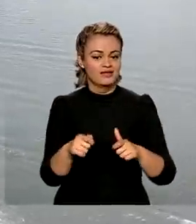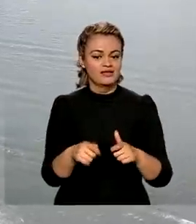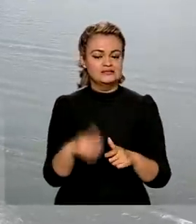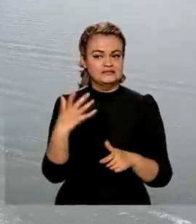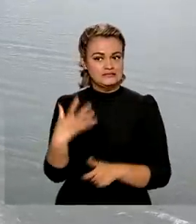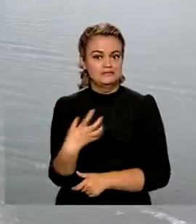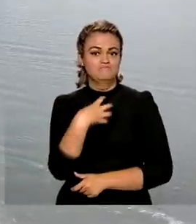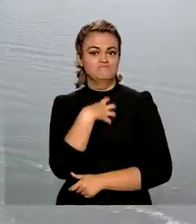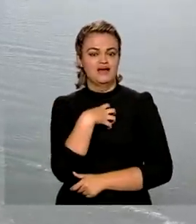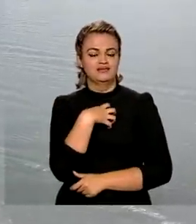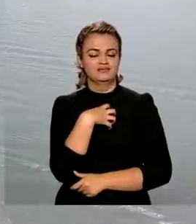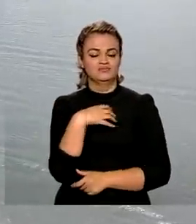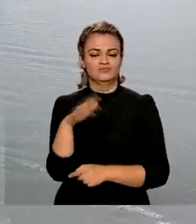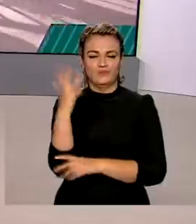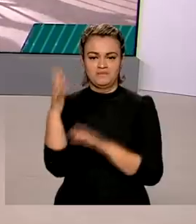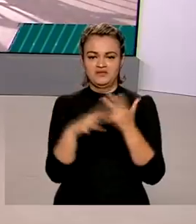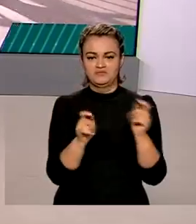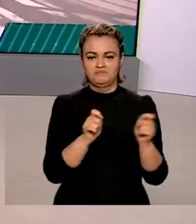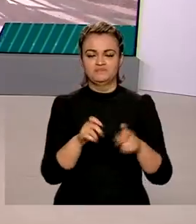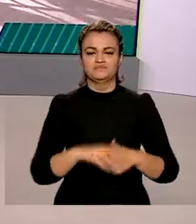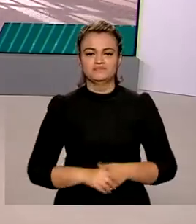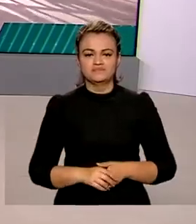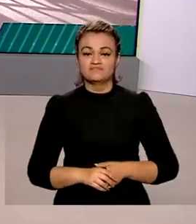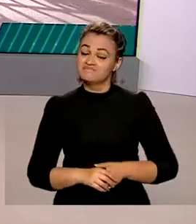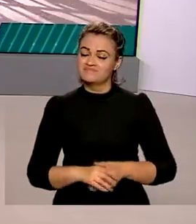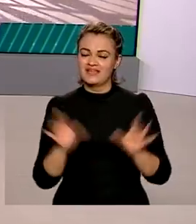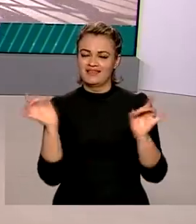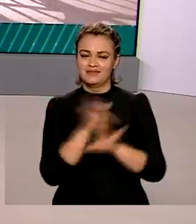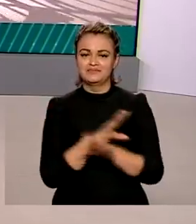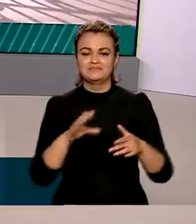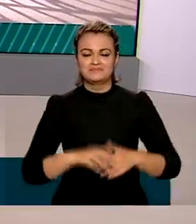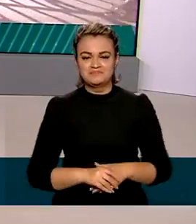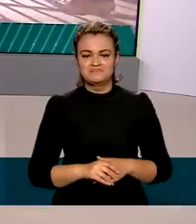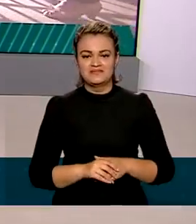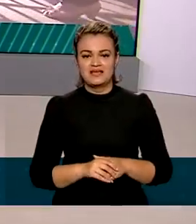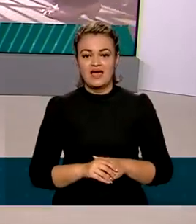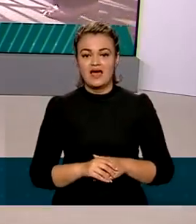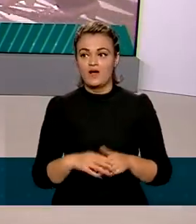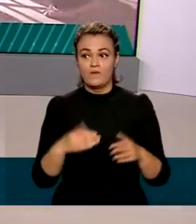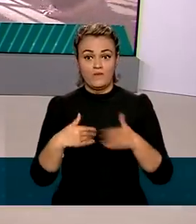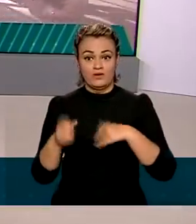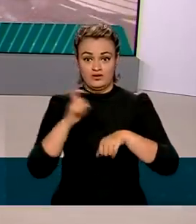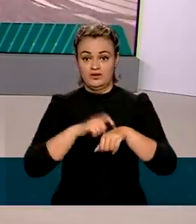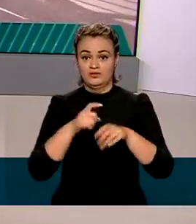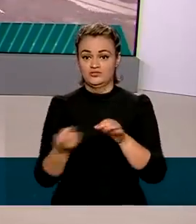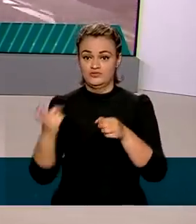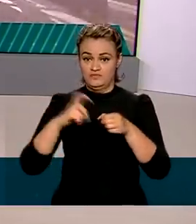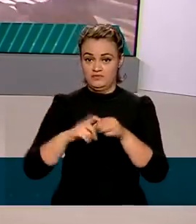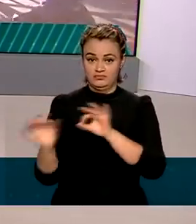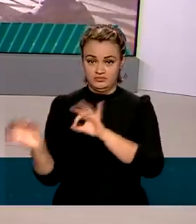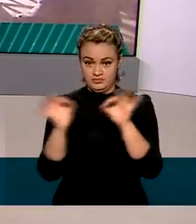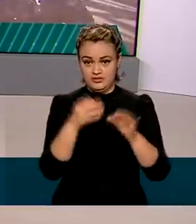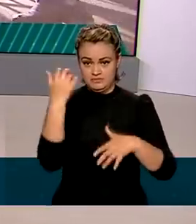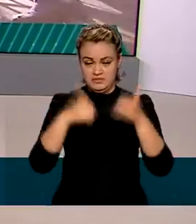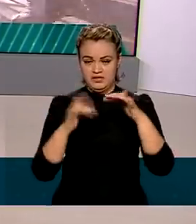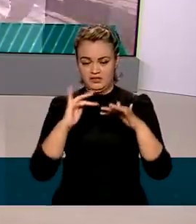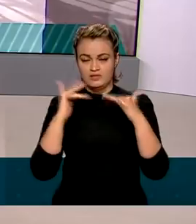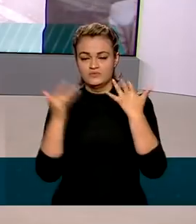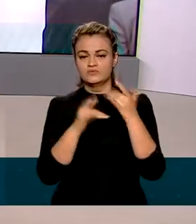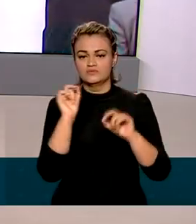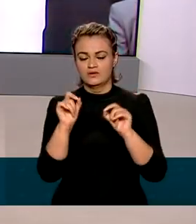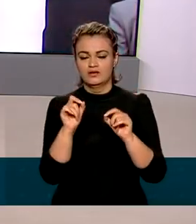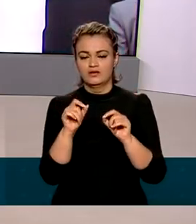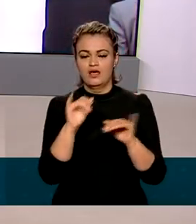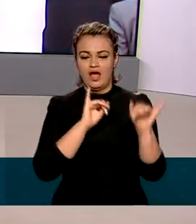coisa do impacto também ambiental. É isso. Brasil em Dia fica por aqui. A qualquer momento, na nossa programação e nas nossas redes sociais,